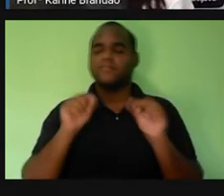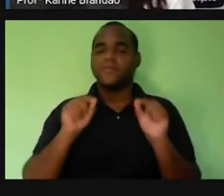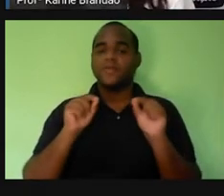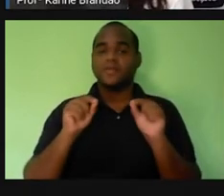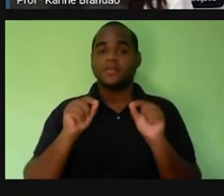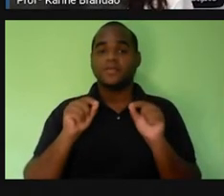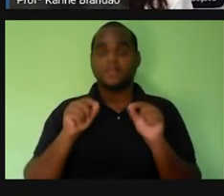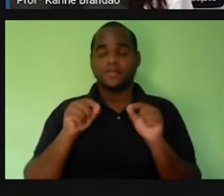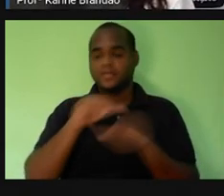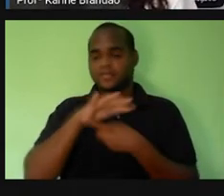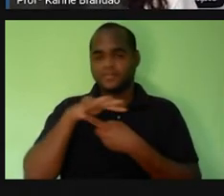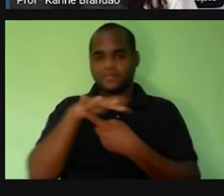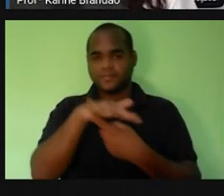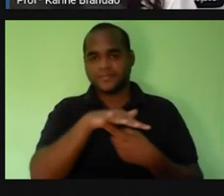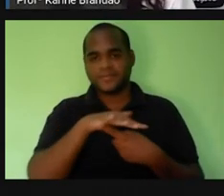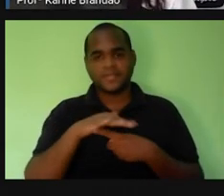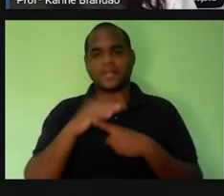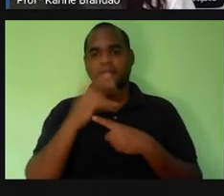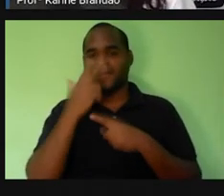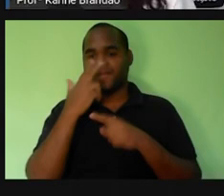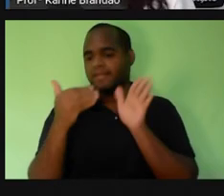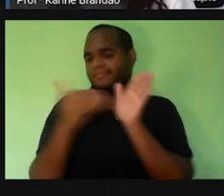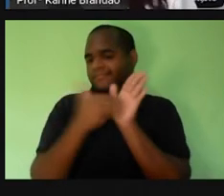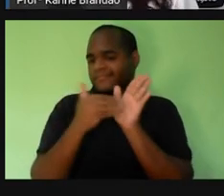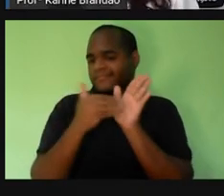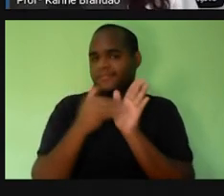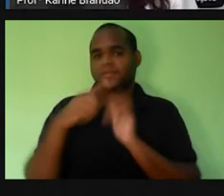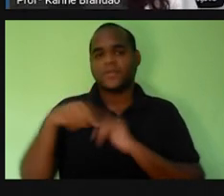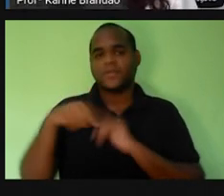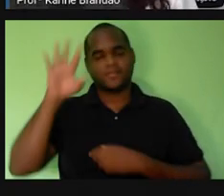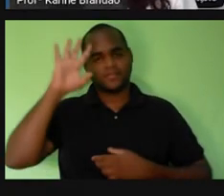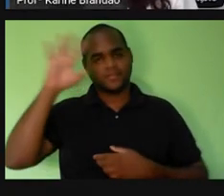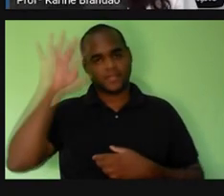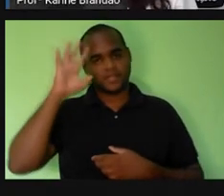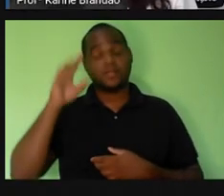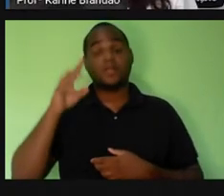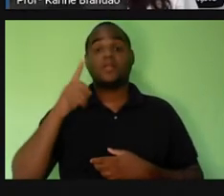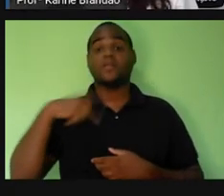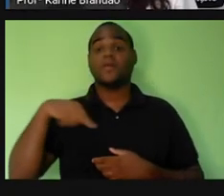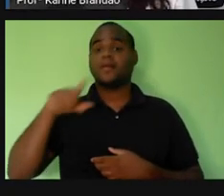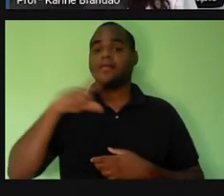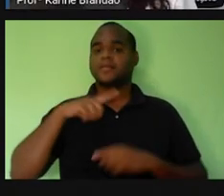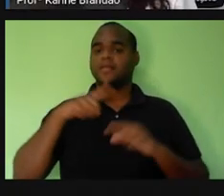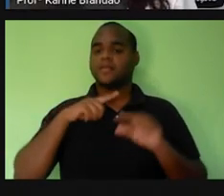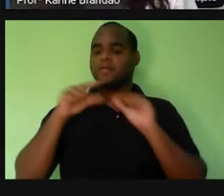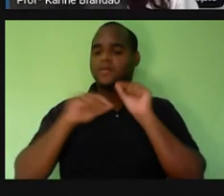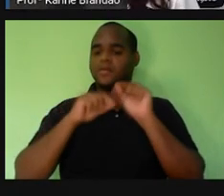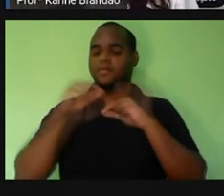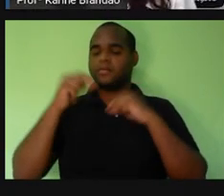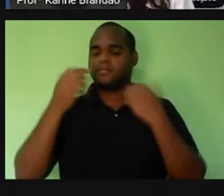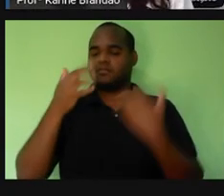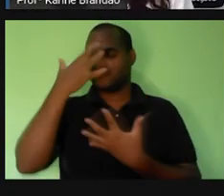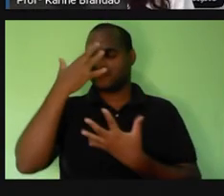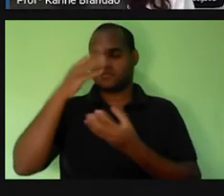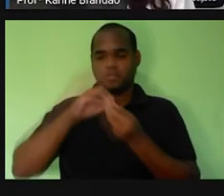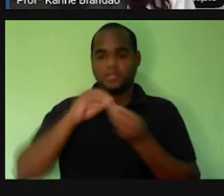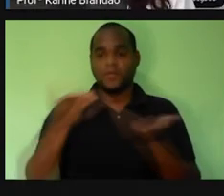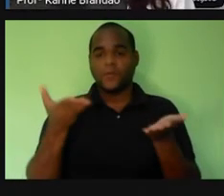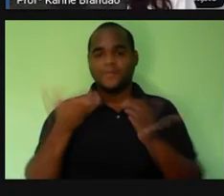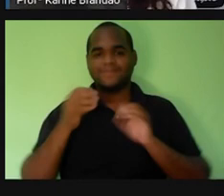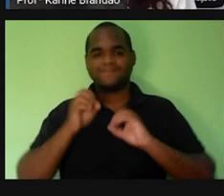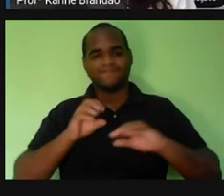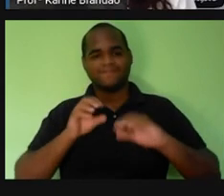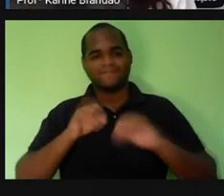Desse espaço delimitado, vamos pensar assim, a gente traz então a nossa compreensão da nossa aula de hoje, por